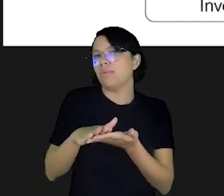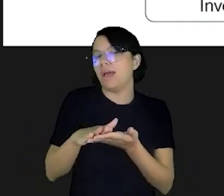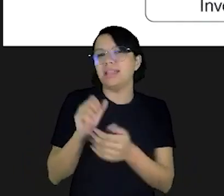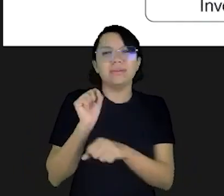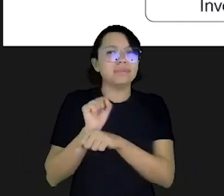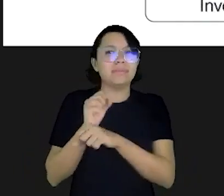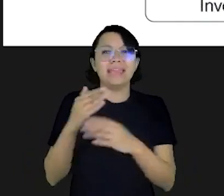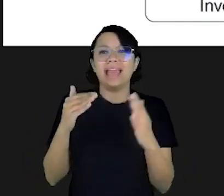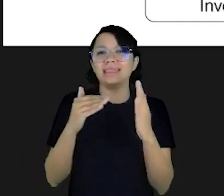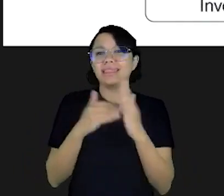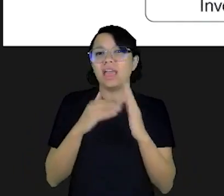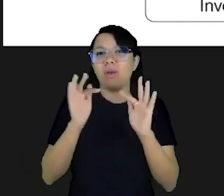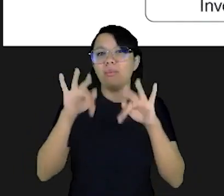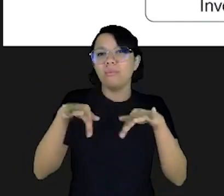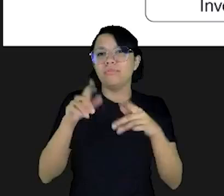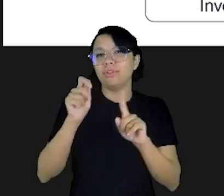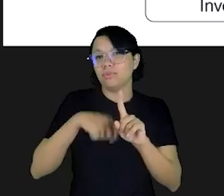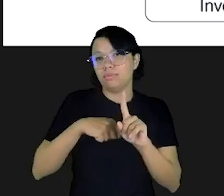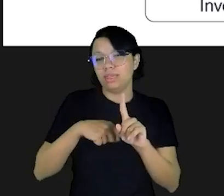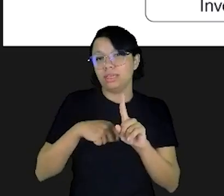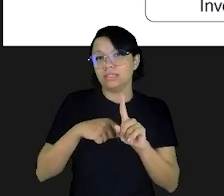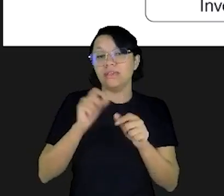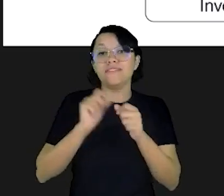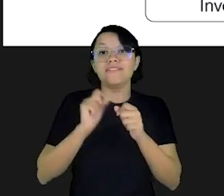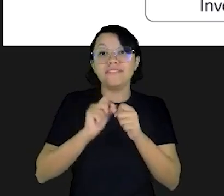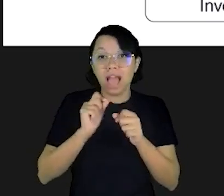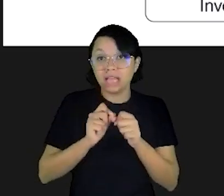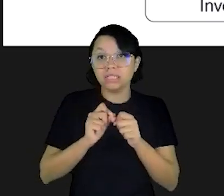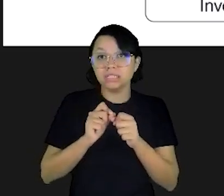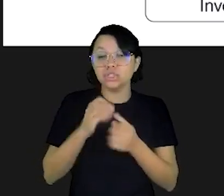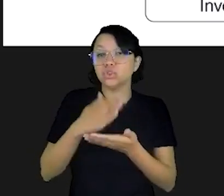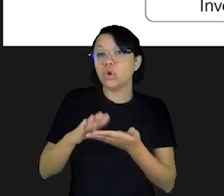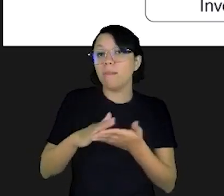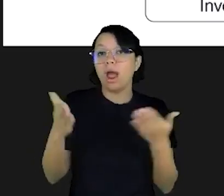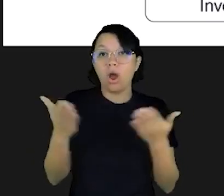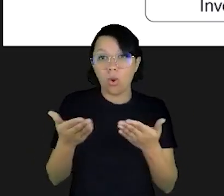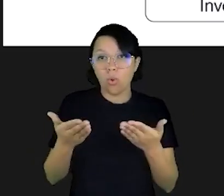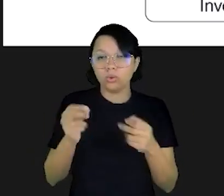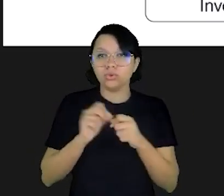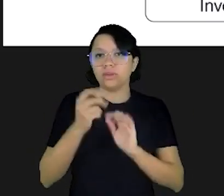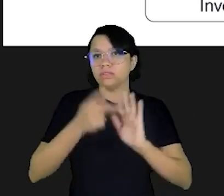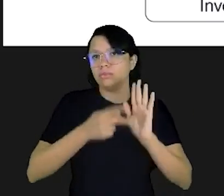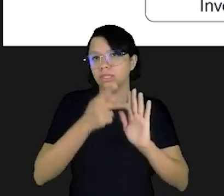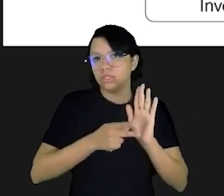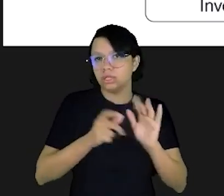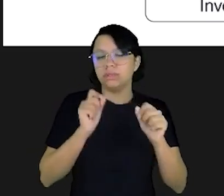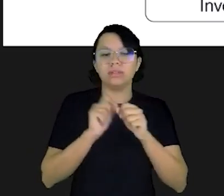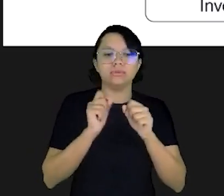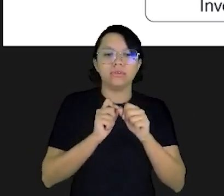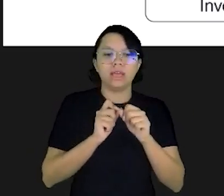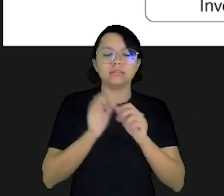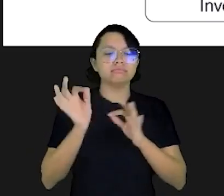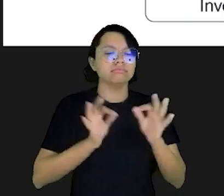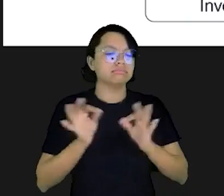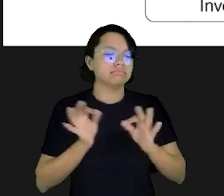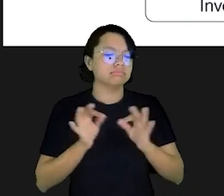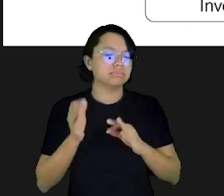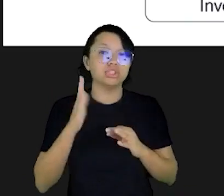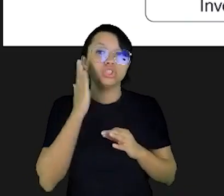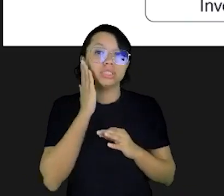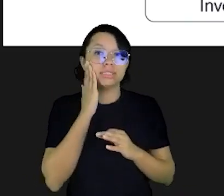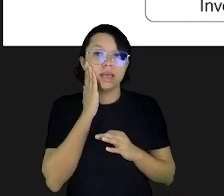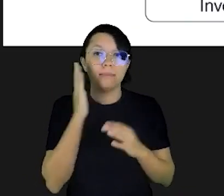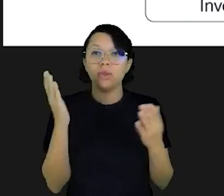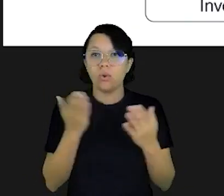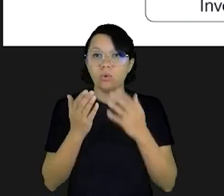final do mês para esse dinheiro sobrar. Faça o dinheiro sobrar hoje, faça o seu planejamento, faça o seu orçamento, você